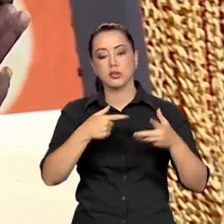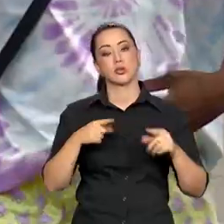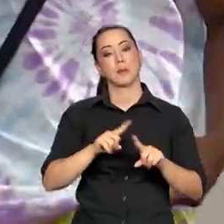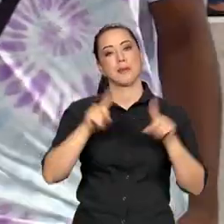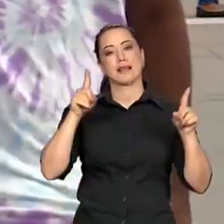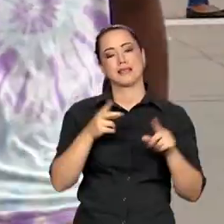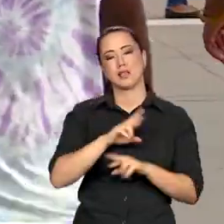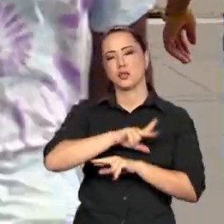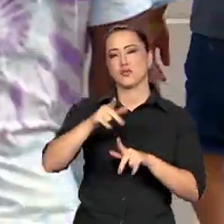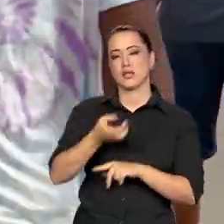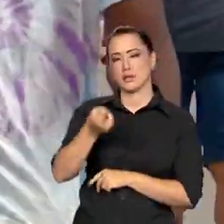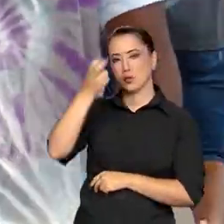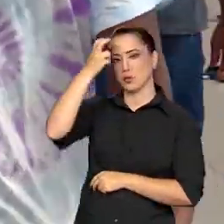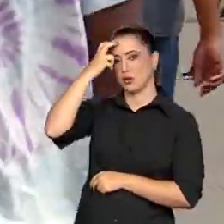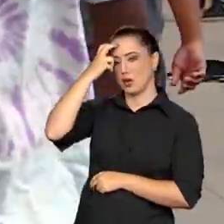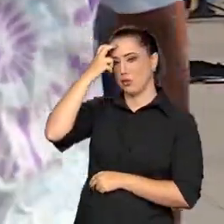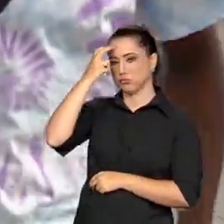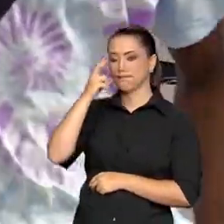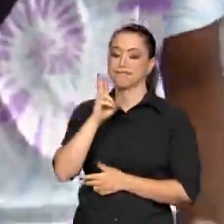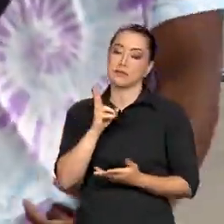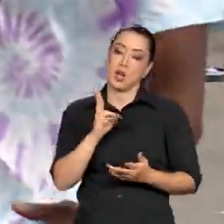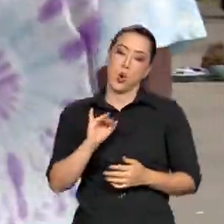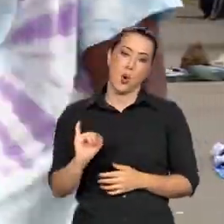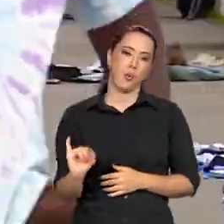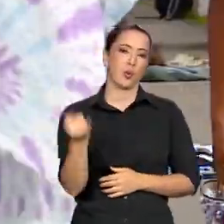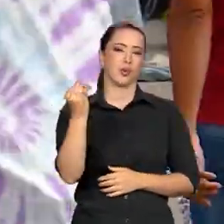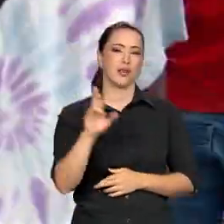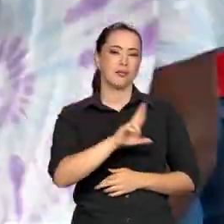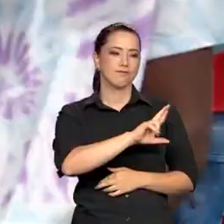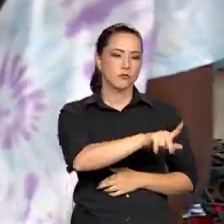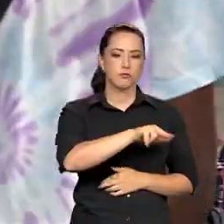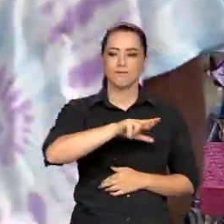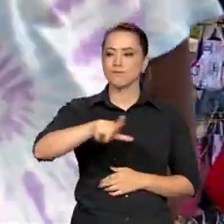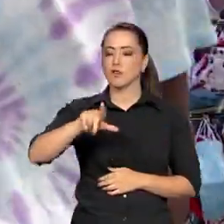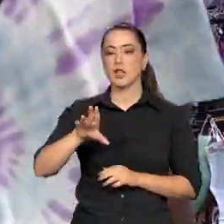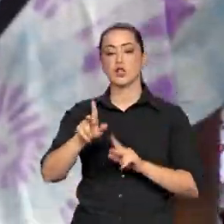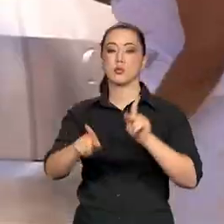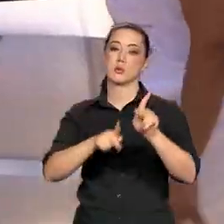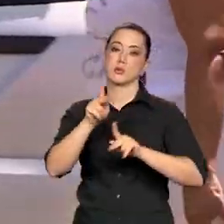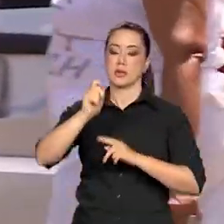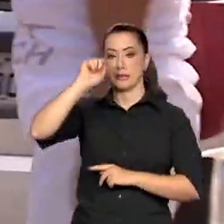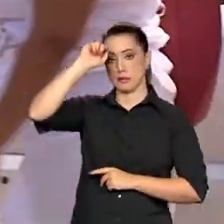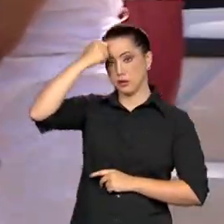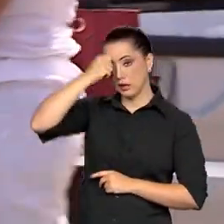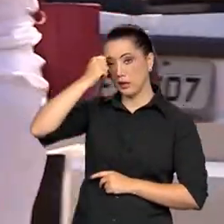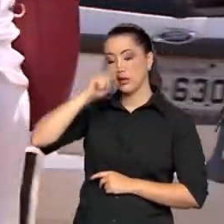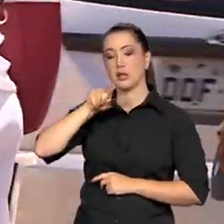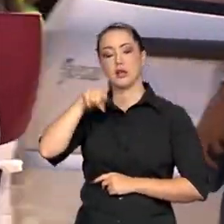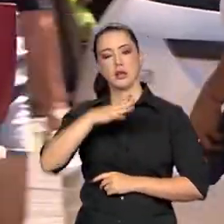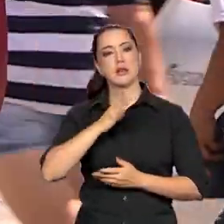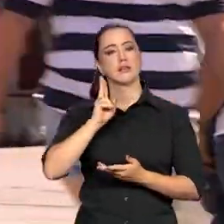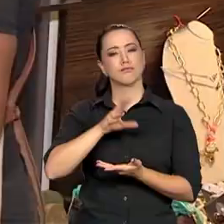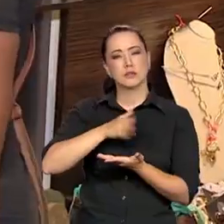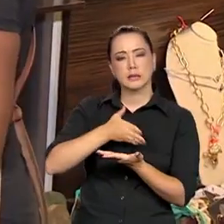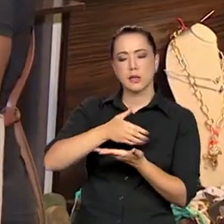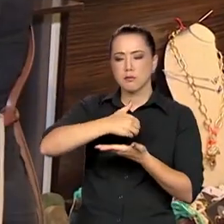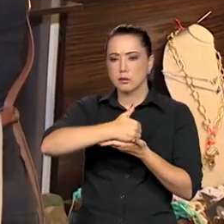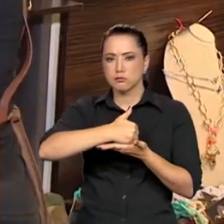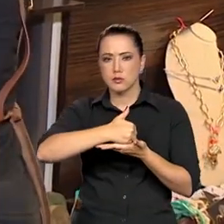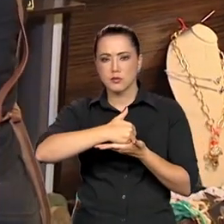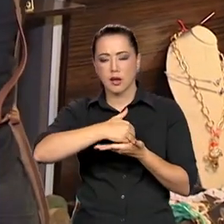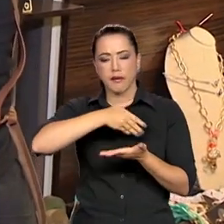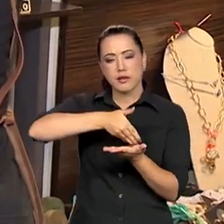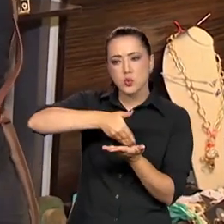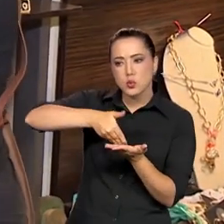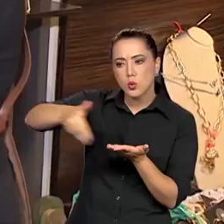permitiu historicamente as mesmas oportunidades para a população negra num processo de exclusão que se reflete em